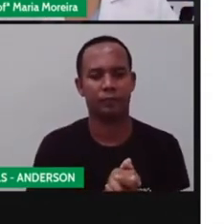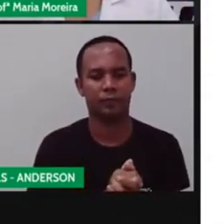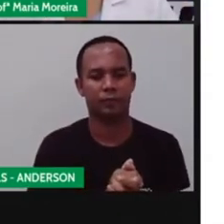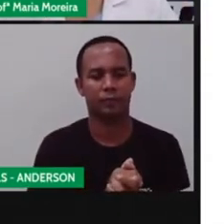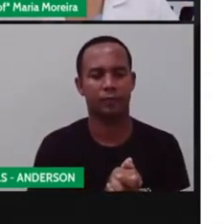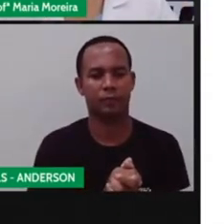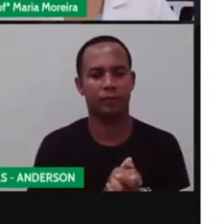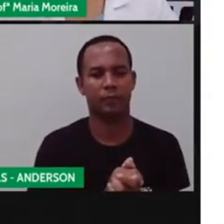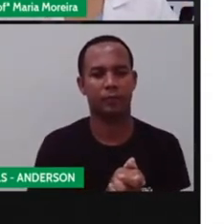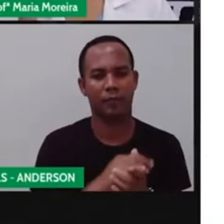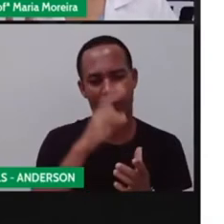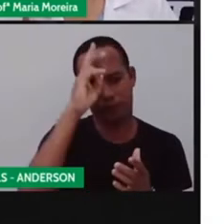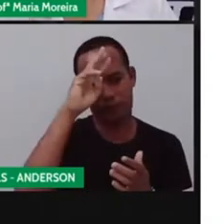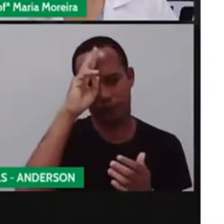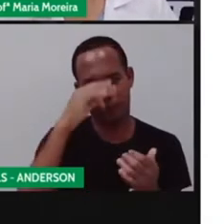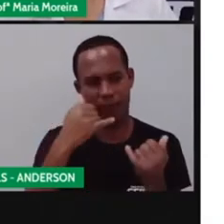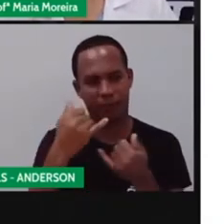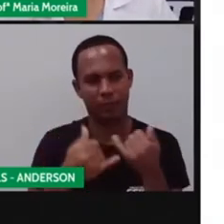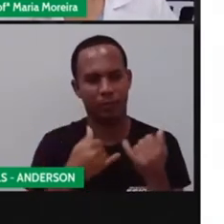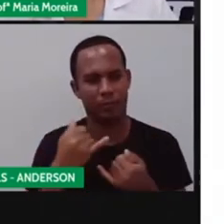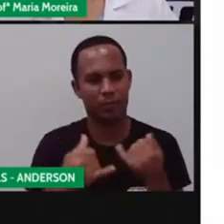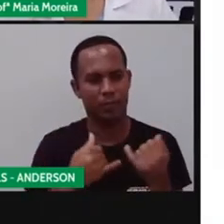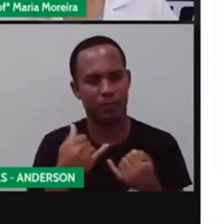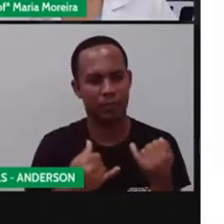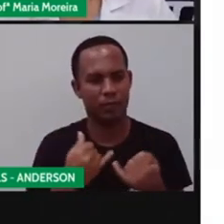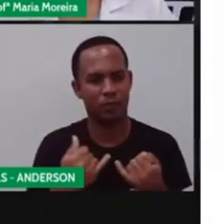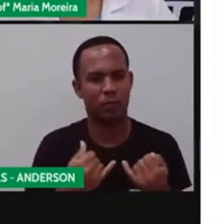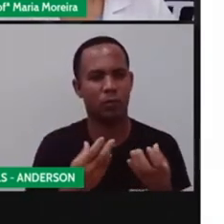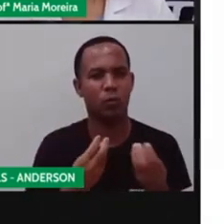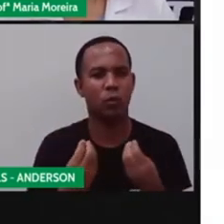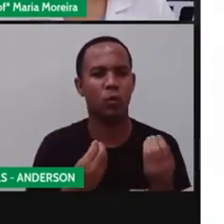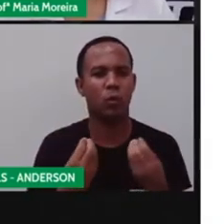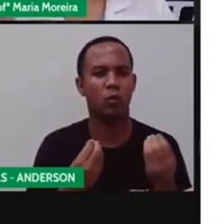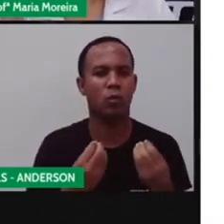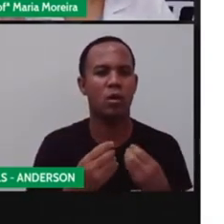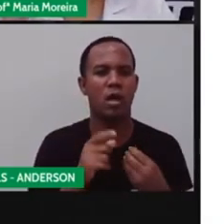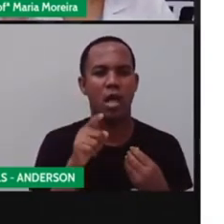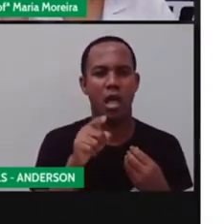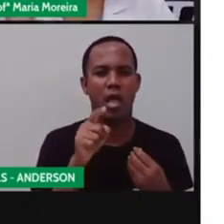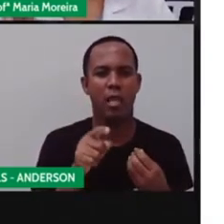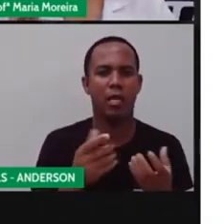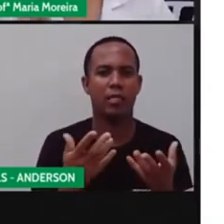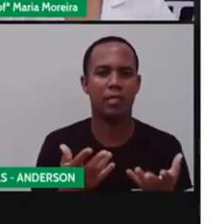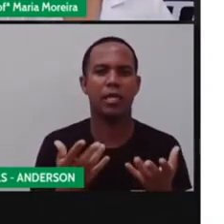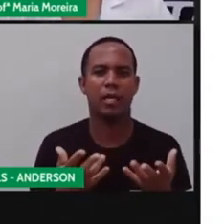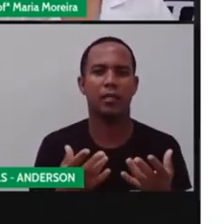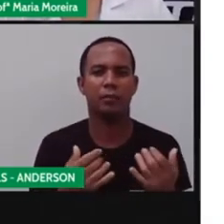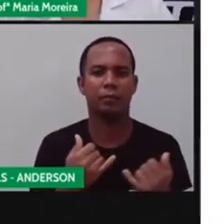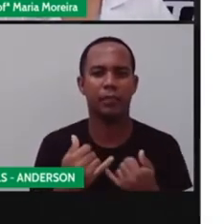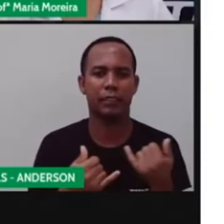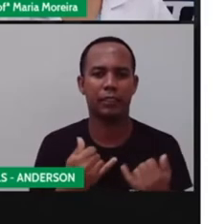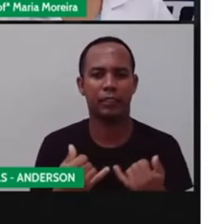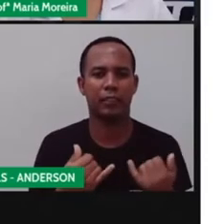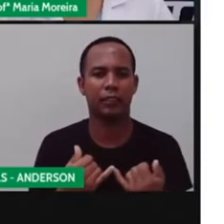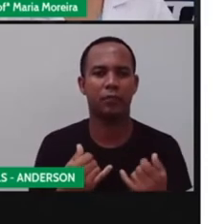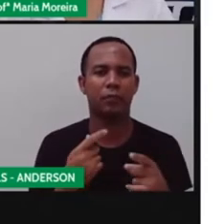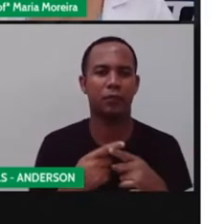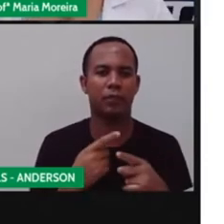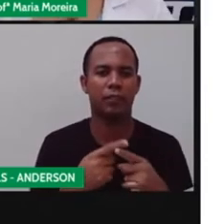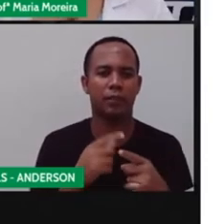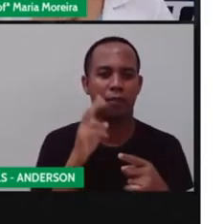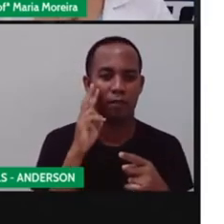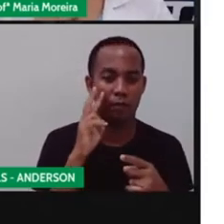né? E aí, Josefina quer um brinquedo. Mas Josefina quer um brinquedo específico porque ela viu a propaganda.